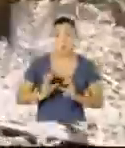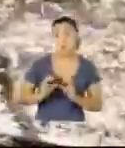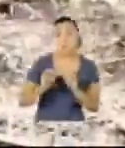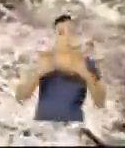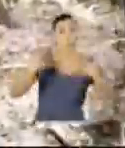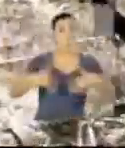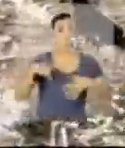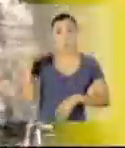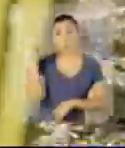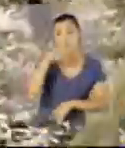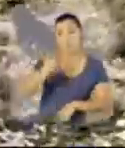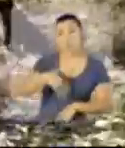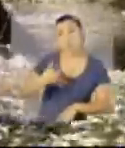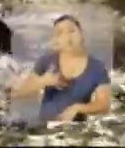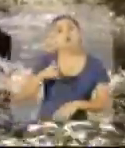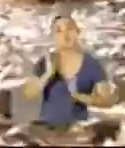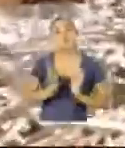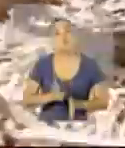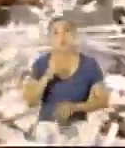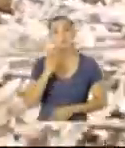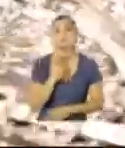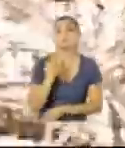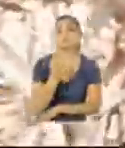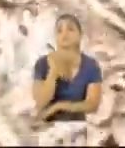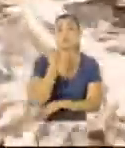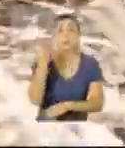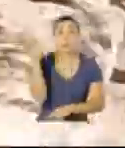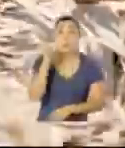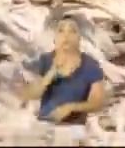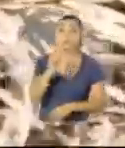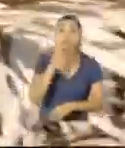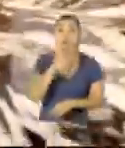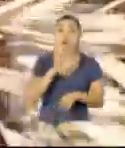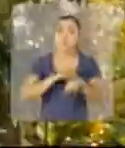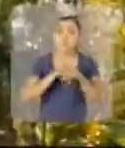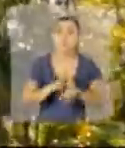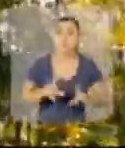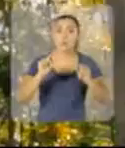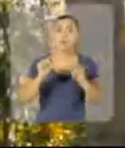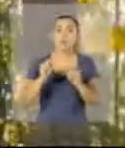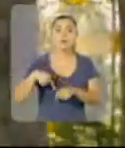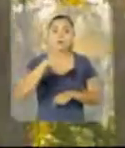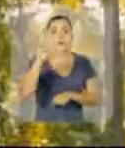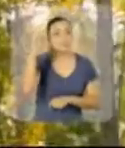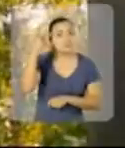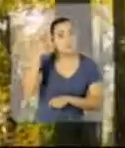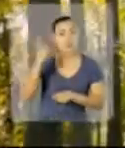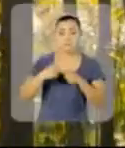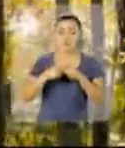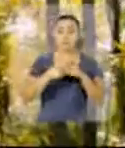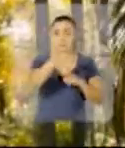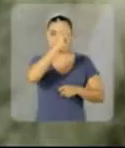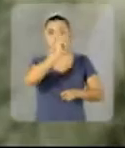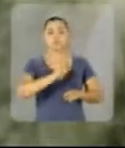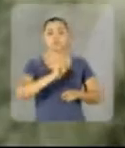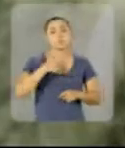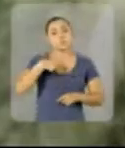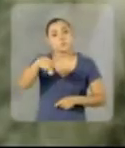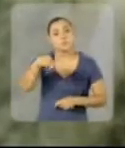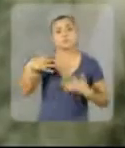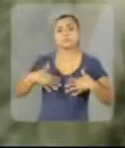avançada, então o único assim que daria para mim conseguir ir mais rápido ir para São Paulo, então a médica me mandou para São Paulo.